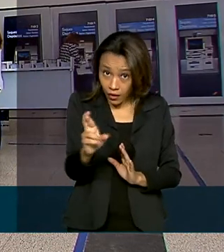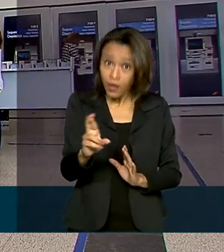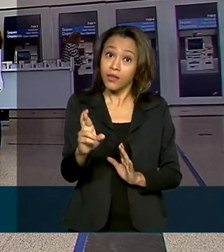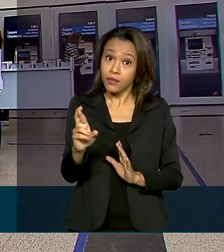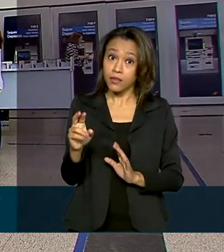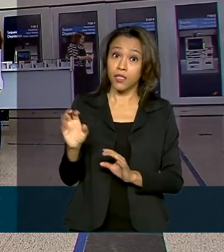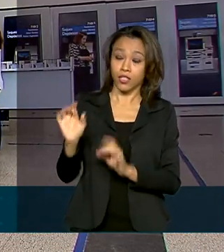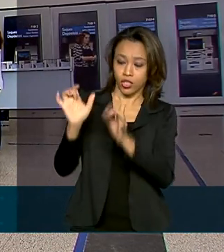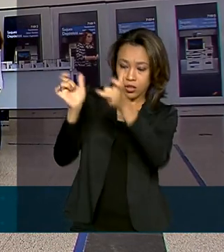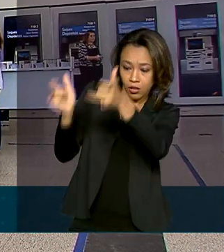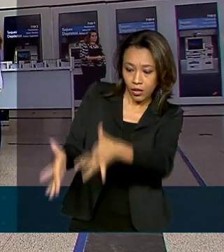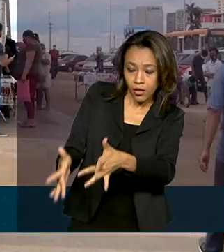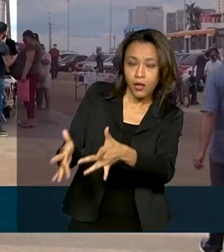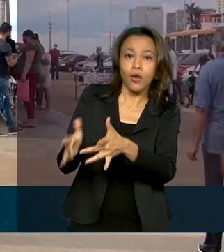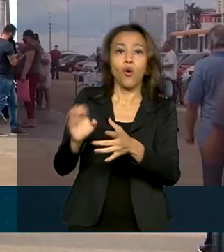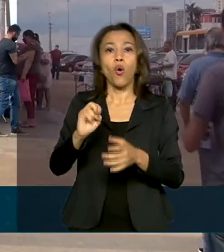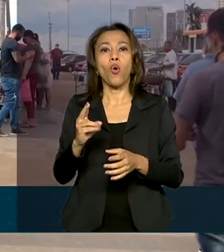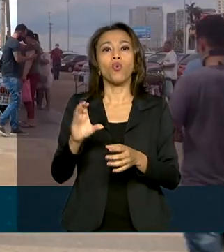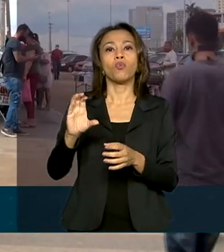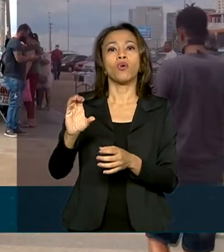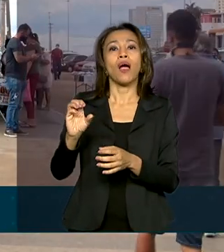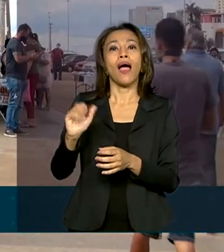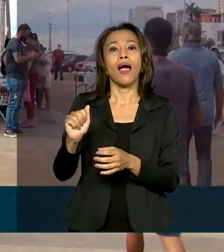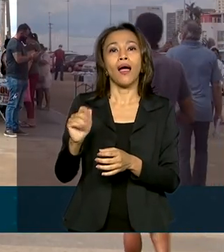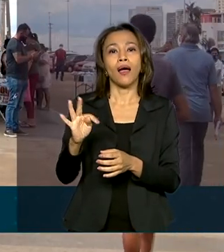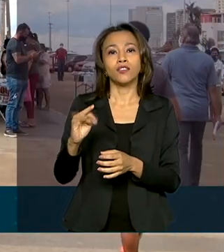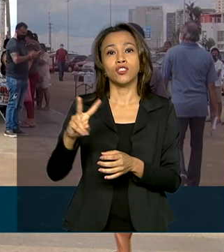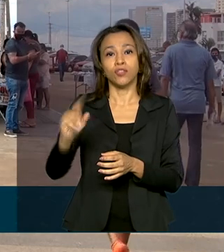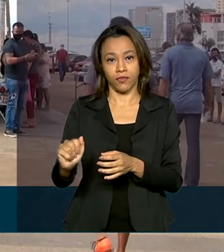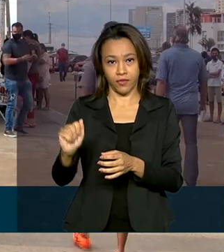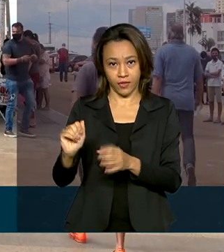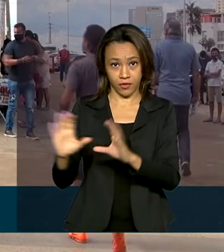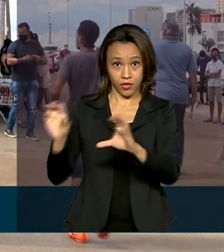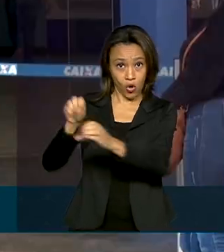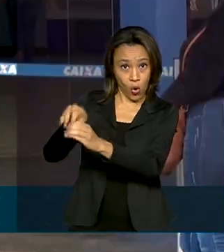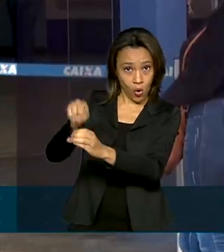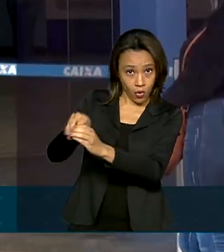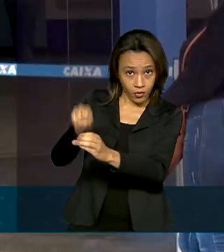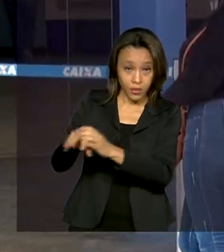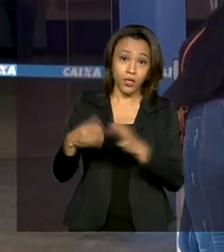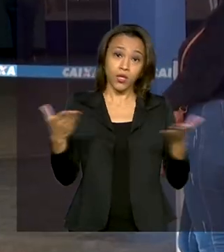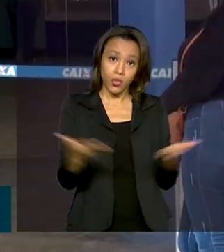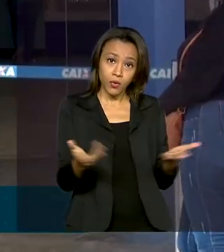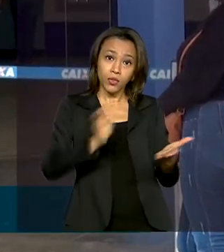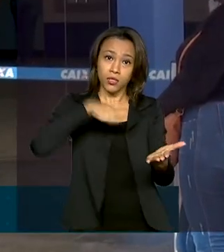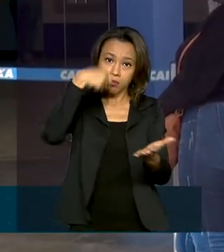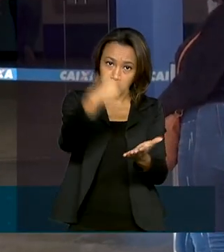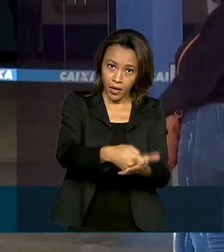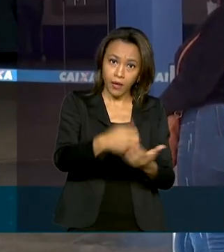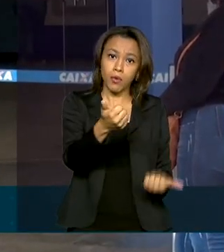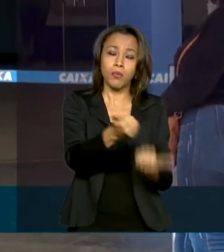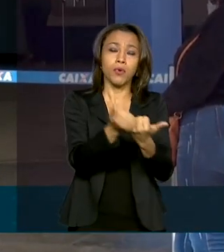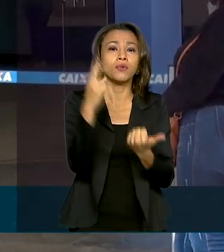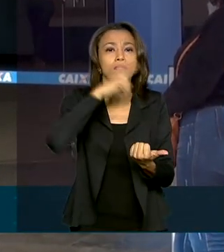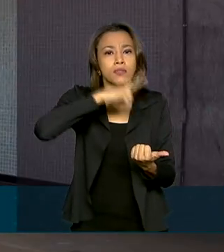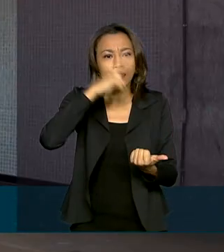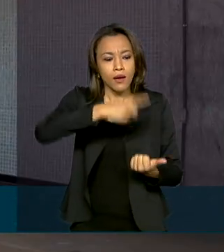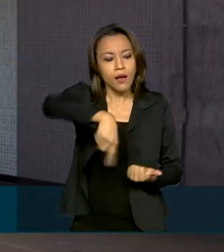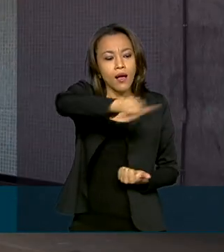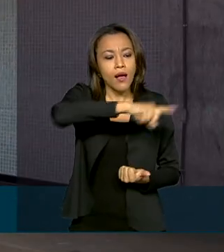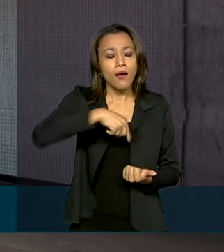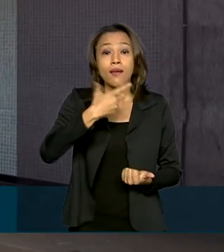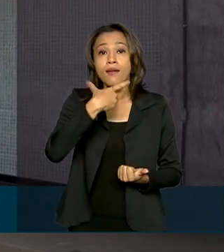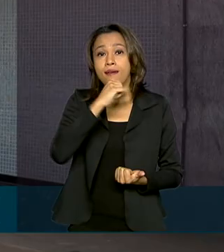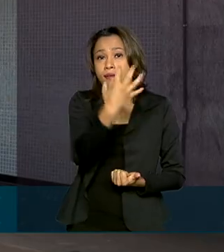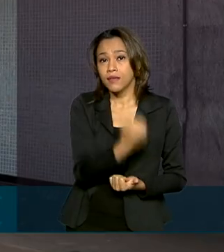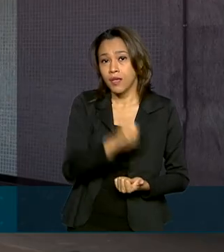ativas ou inativas. E hoje também, a Caixa paga o auxílio emergencial extensão aos beneficiários do Bolsa